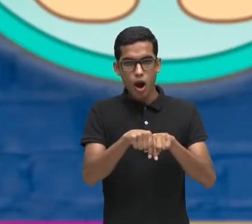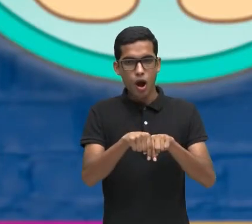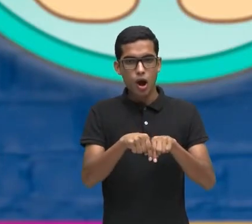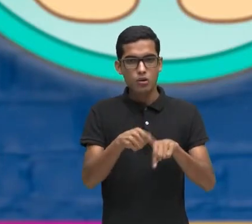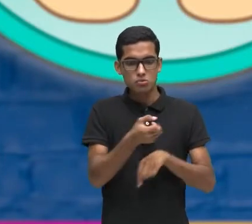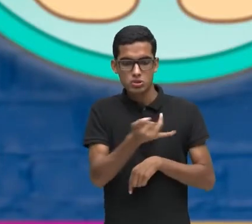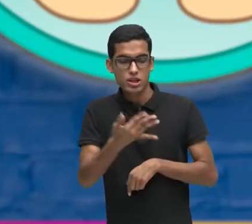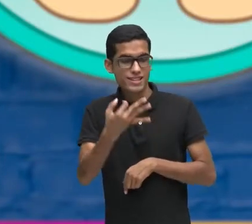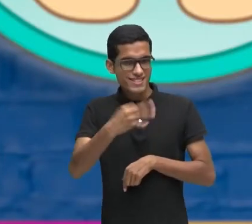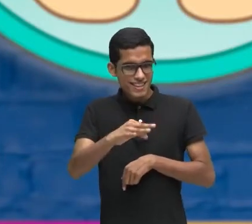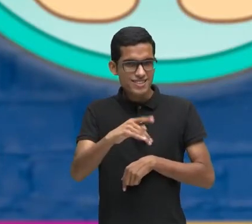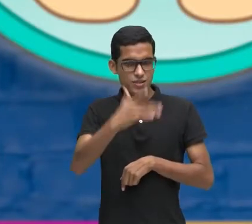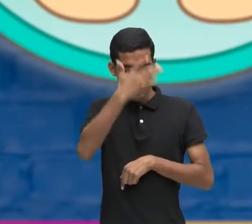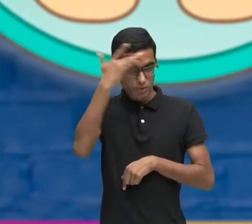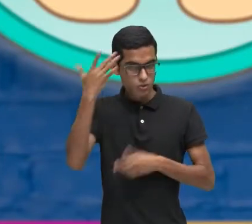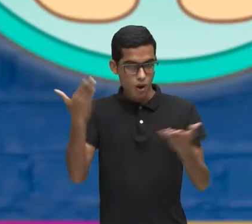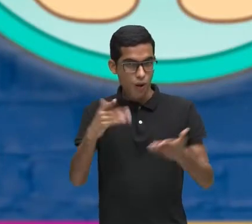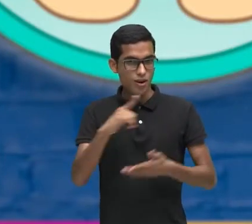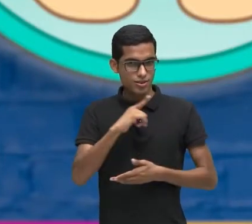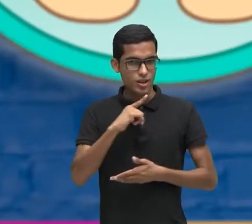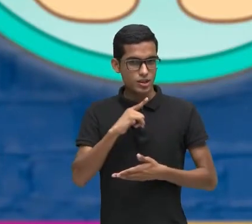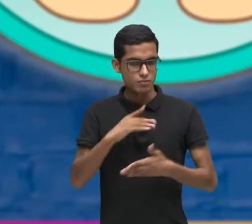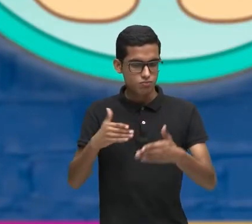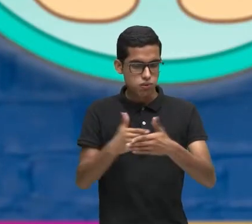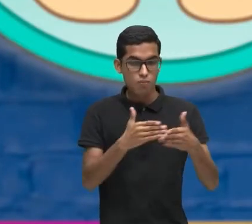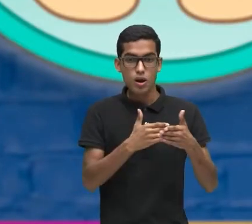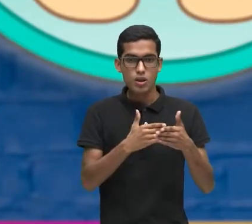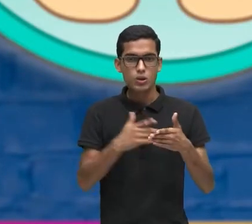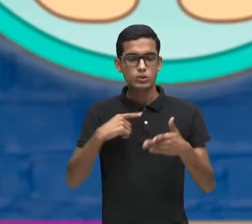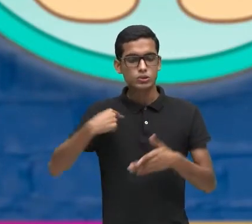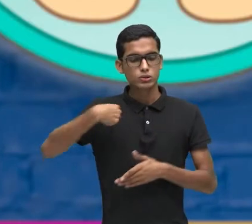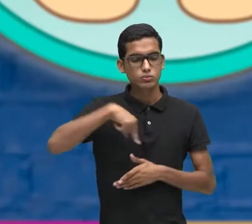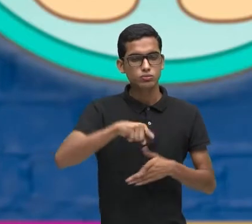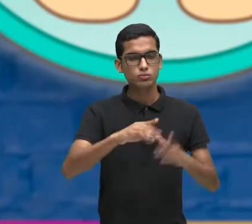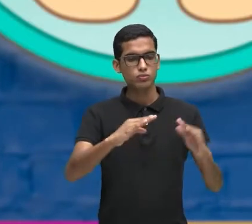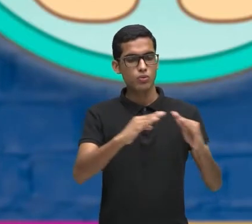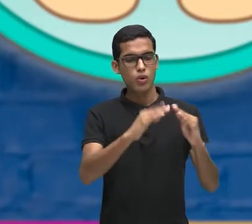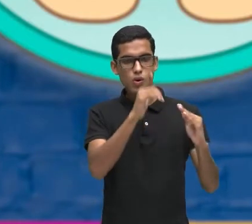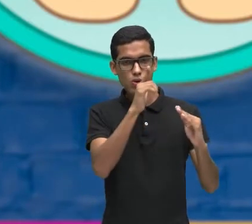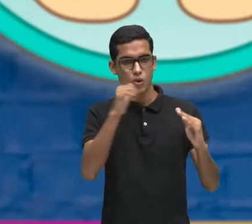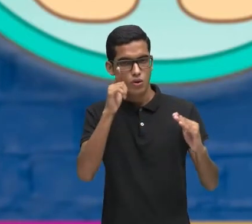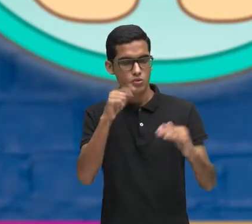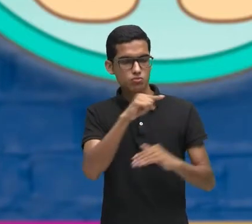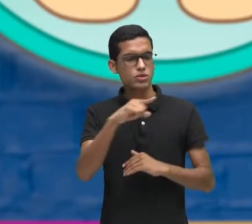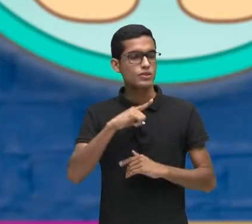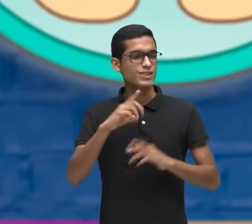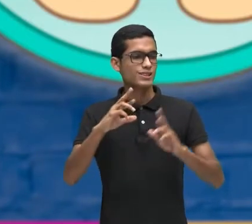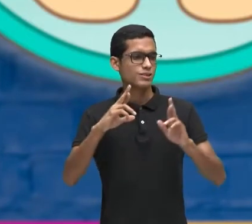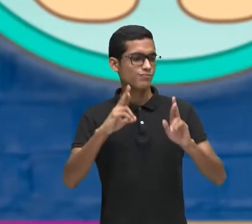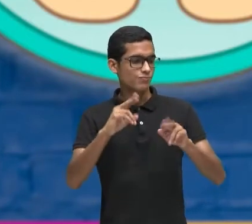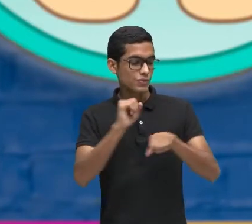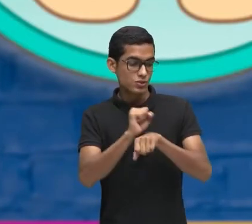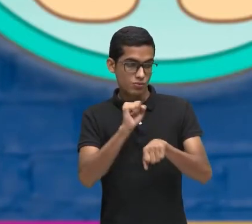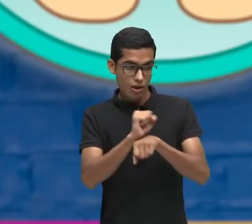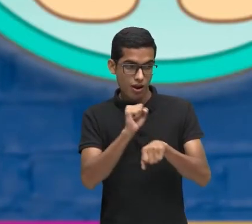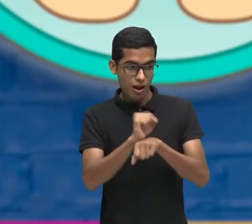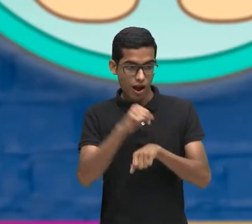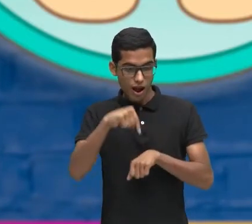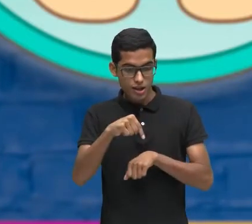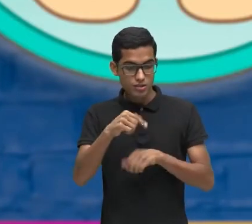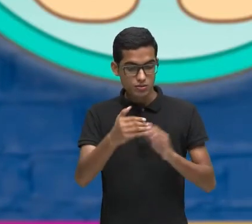repente Quando eu chego Na lanchonete O moço fala Vocês vão ter que aguardar Aqui fora Até esvaziar uma mesa